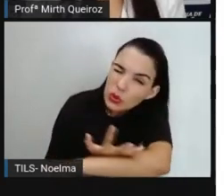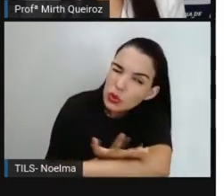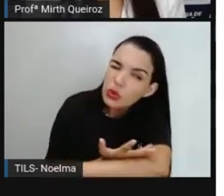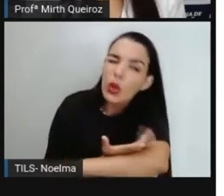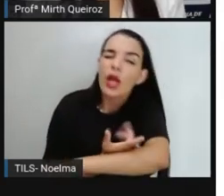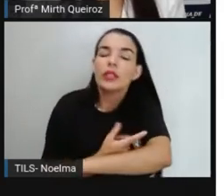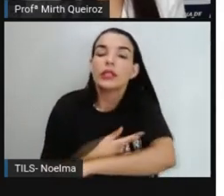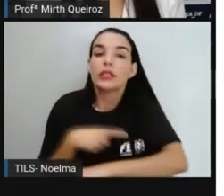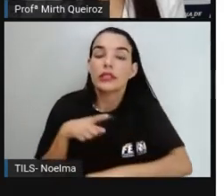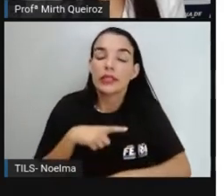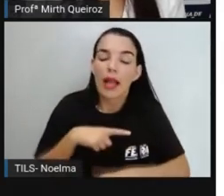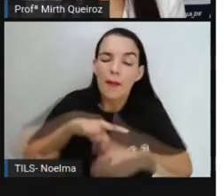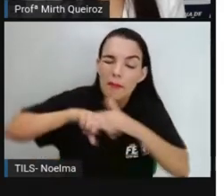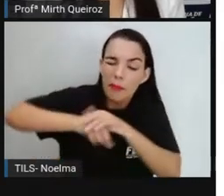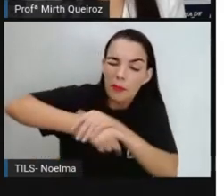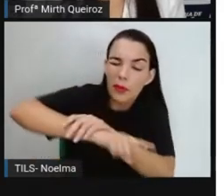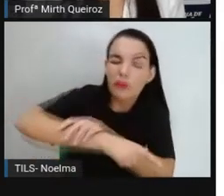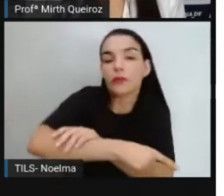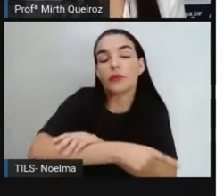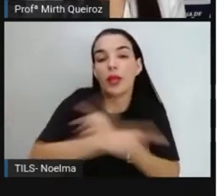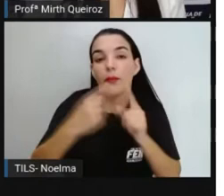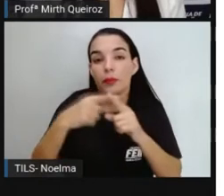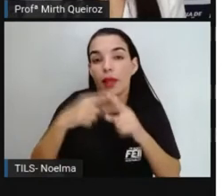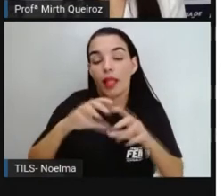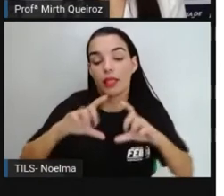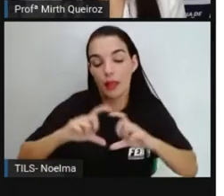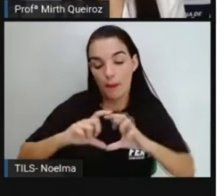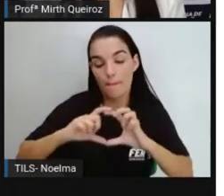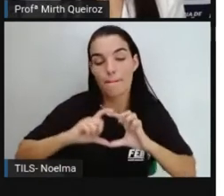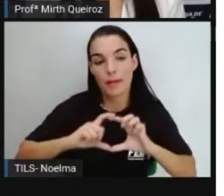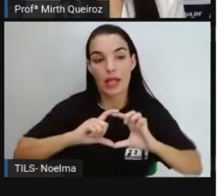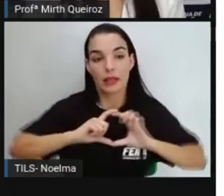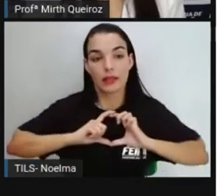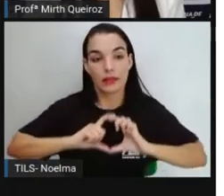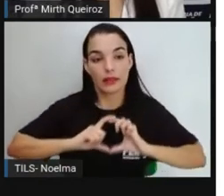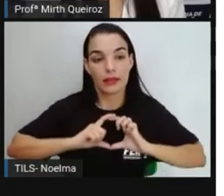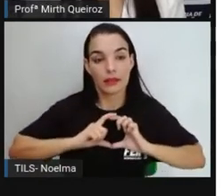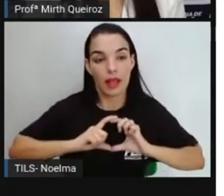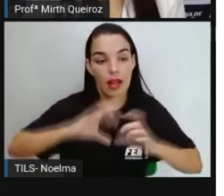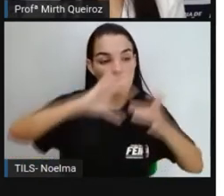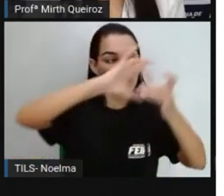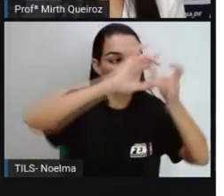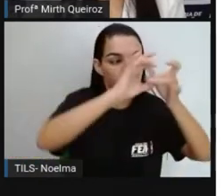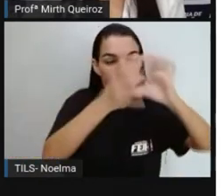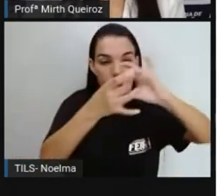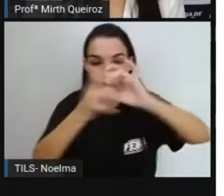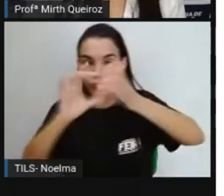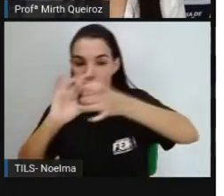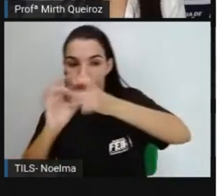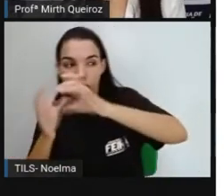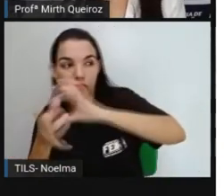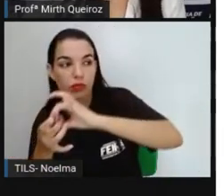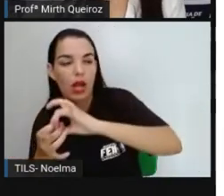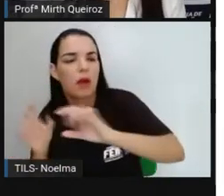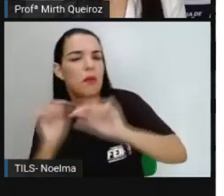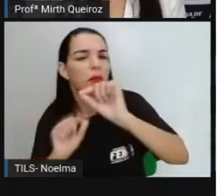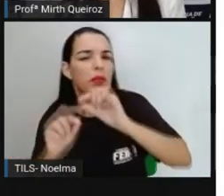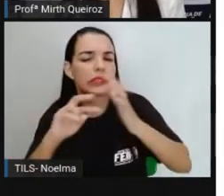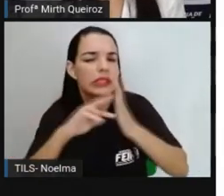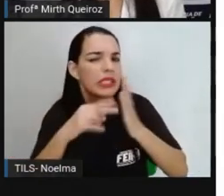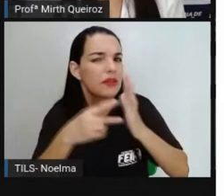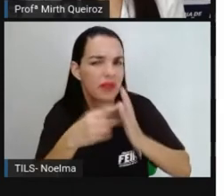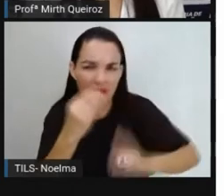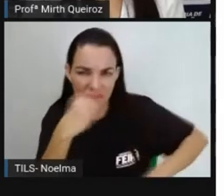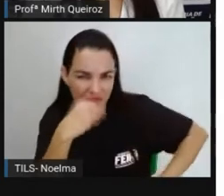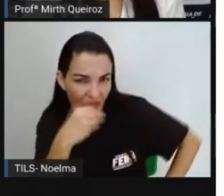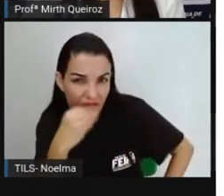a medalhas olímpicas, né No caso, em algumas categorias Isso não significa que ela é mais fraca do que